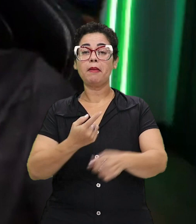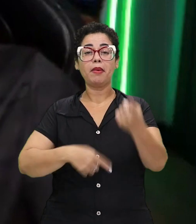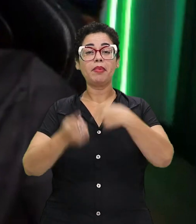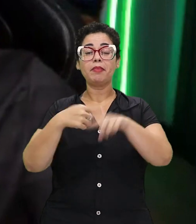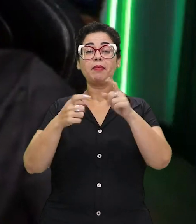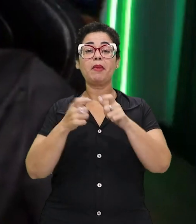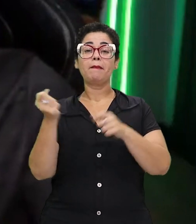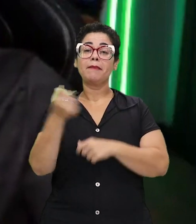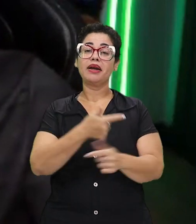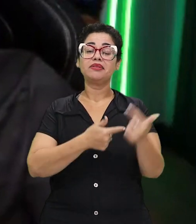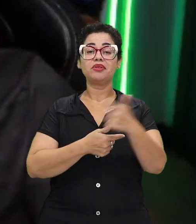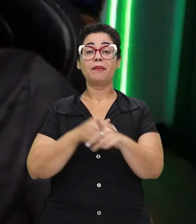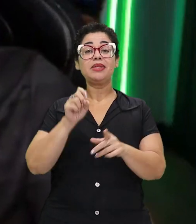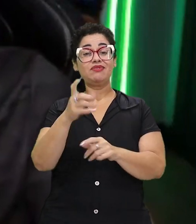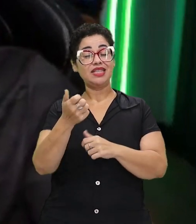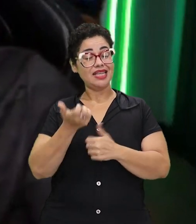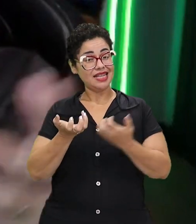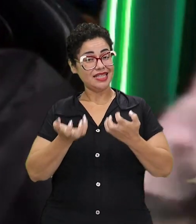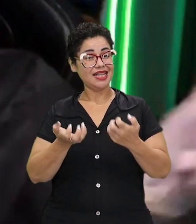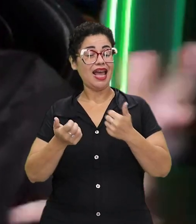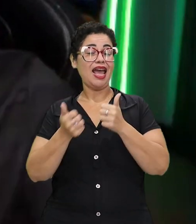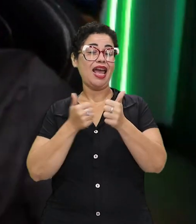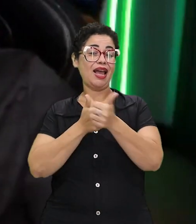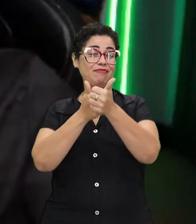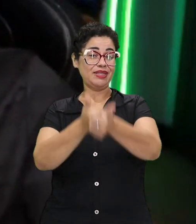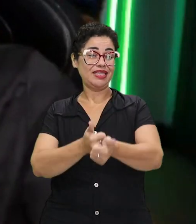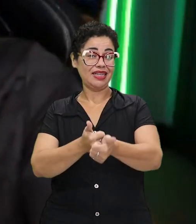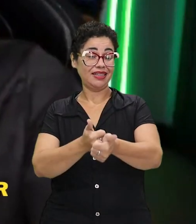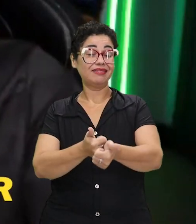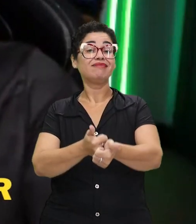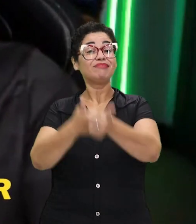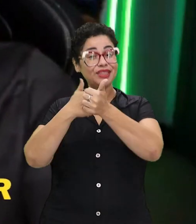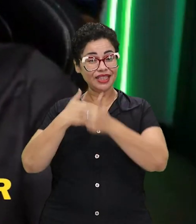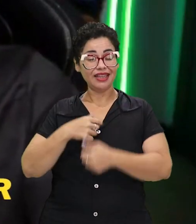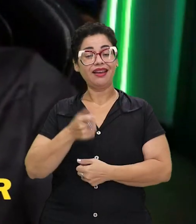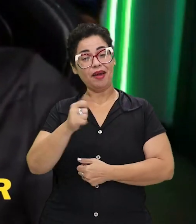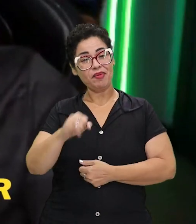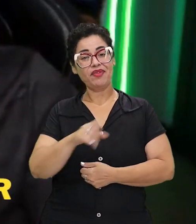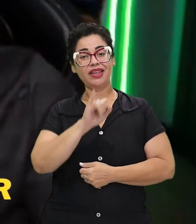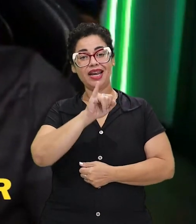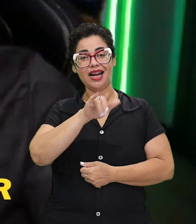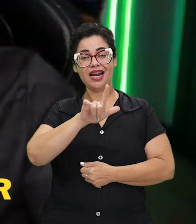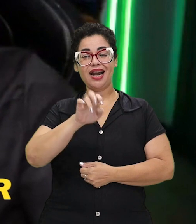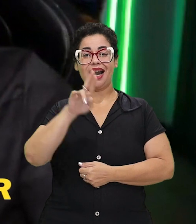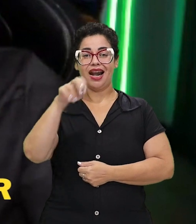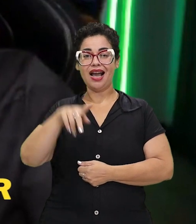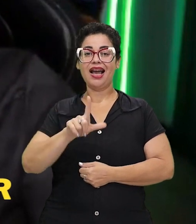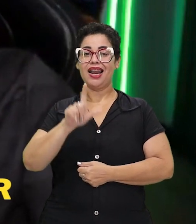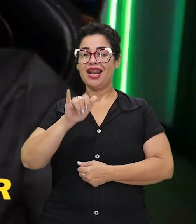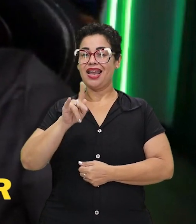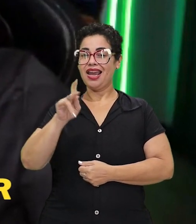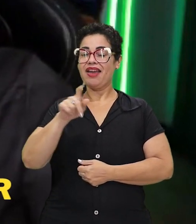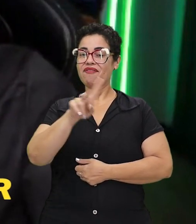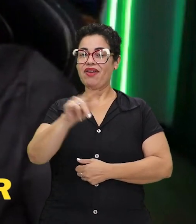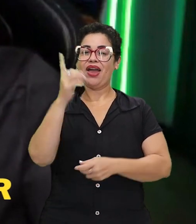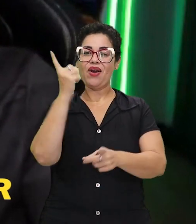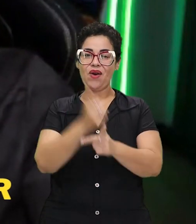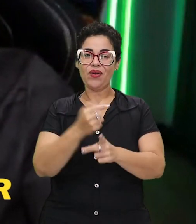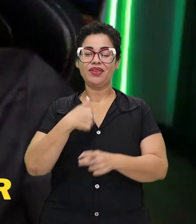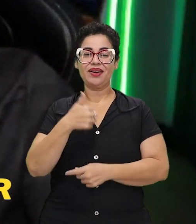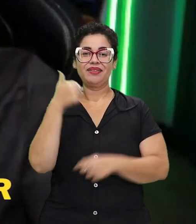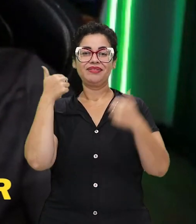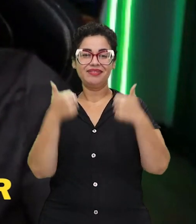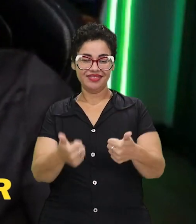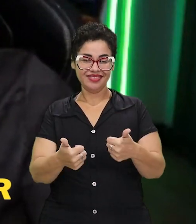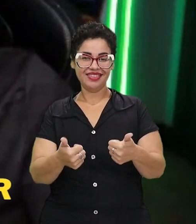pessoas costumam crescer mais do que as outras. Se você quiser me acompanhar nas redes sociais, basta digitar aí Irlandolinker que vocês vão